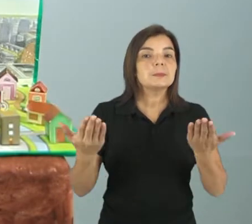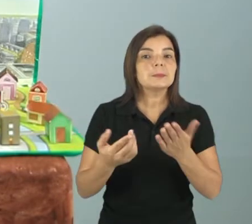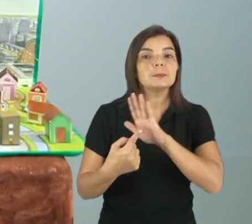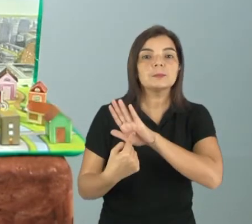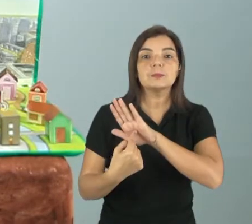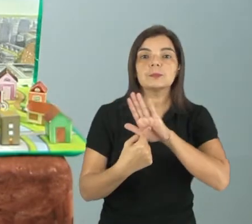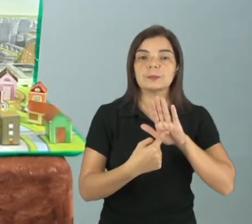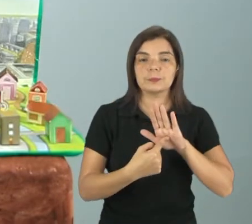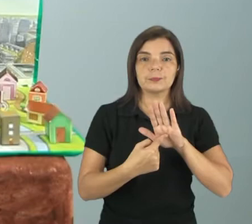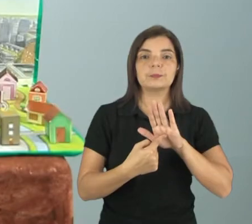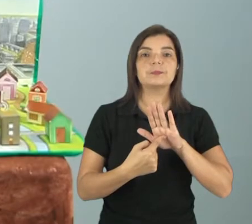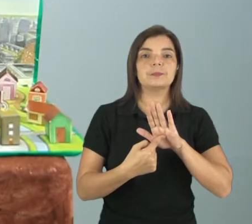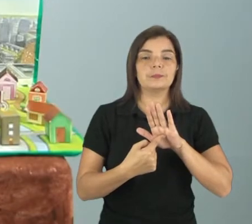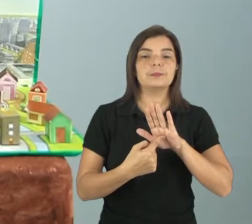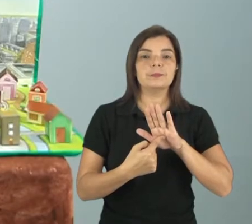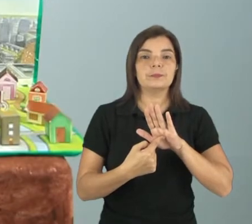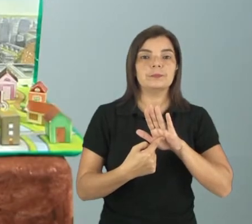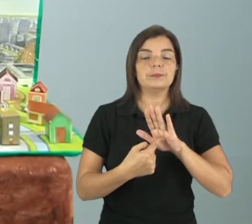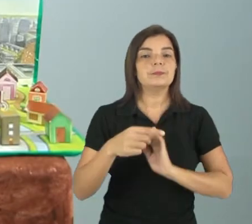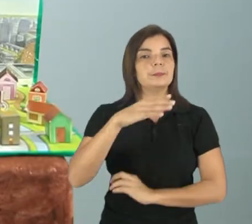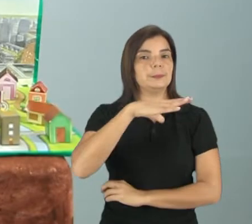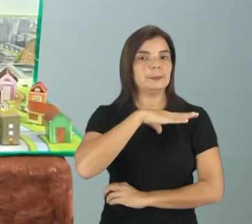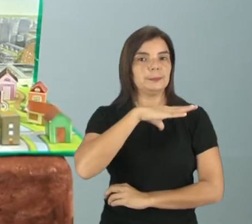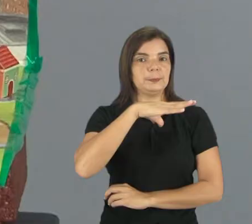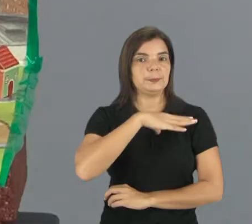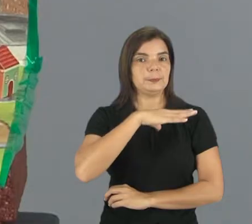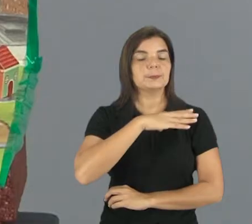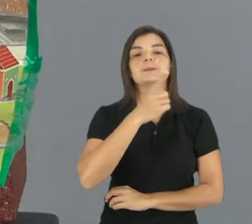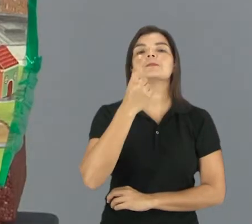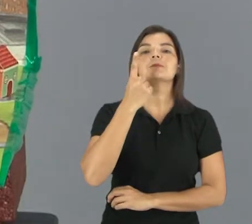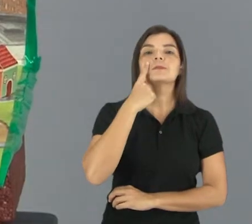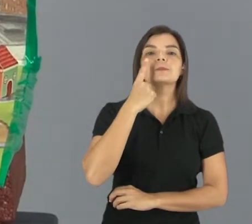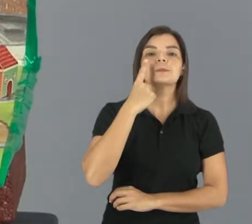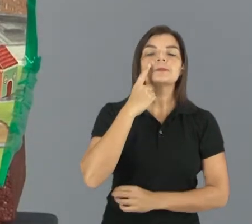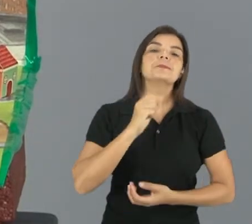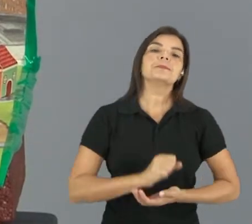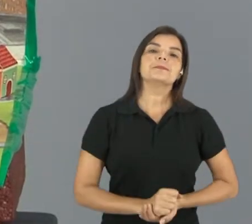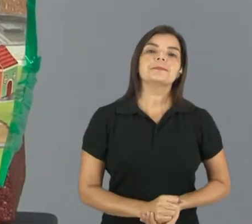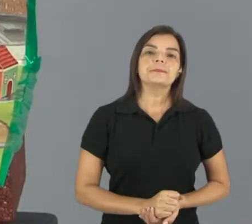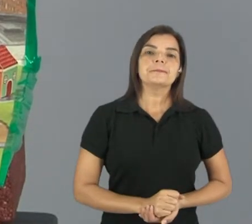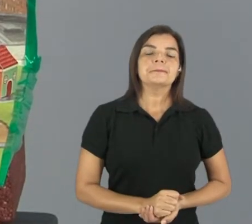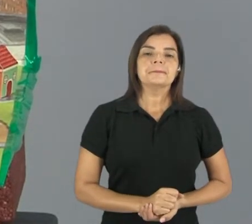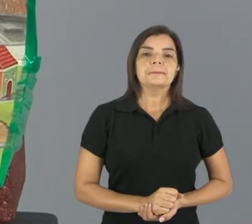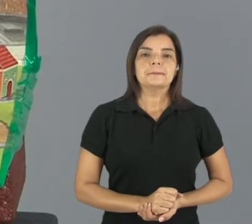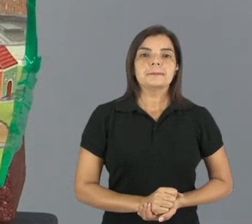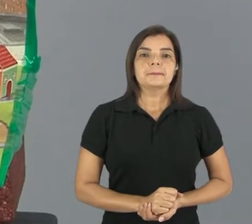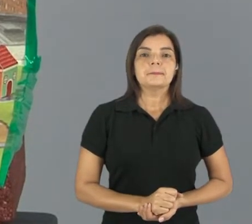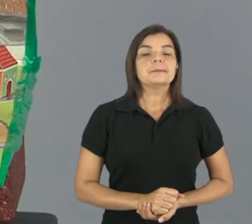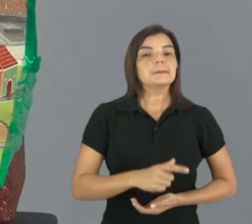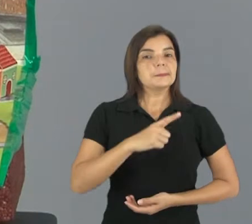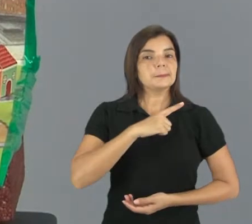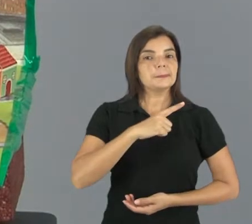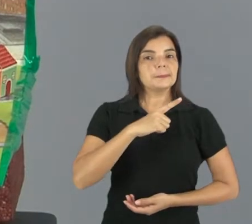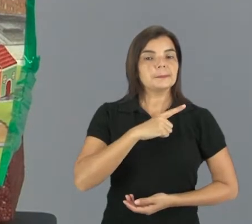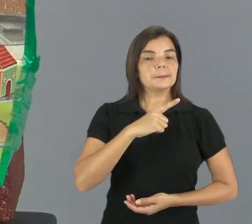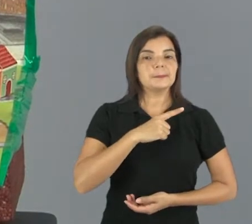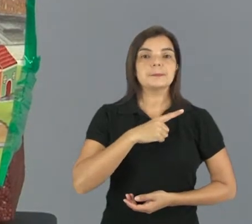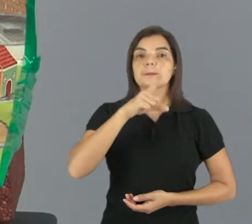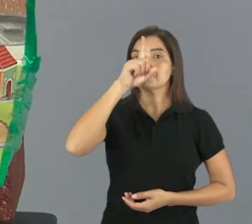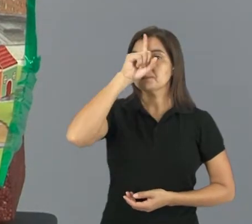representação da zona urbana. Vejam só, aqui, né, nós temos